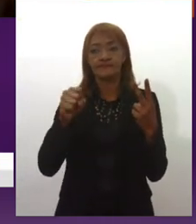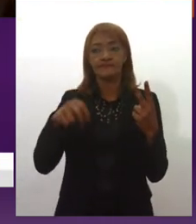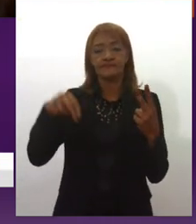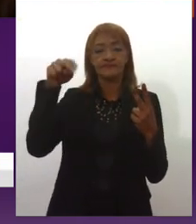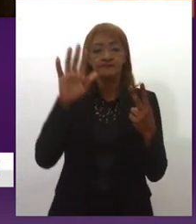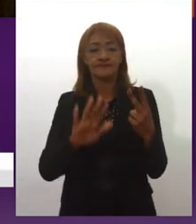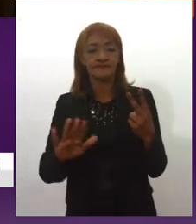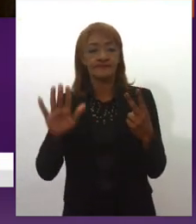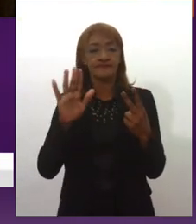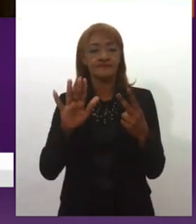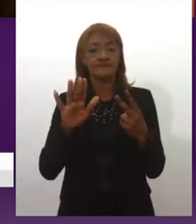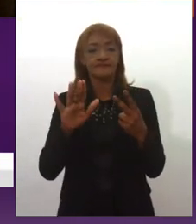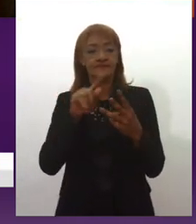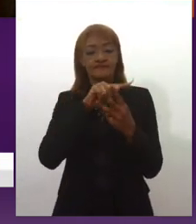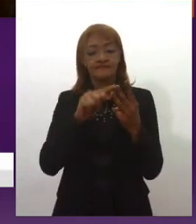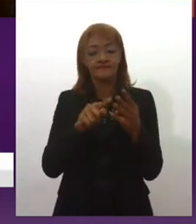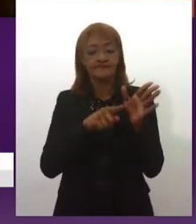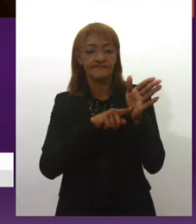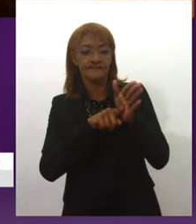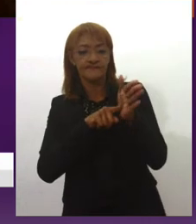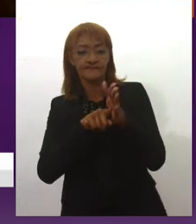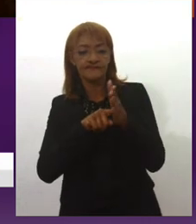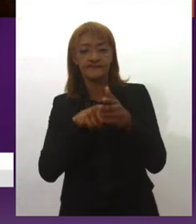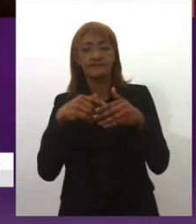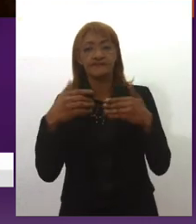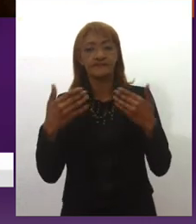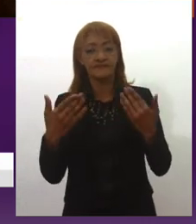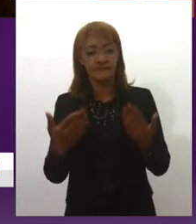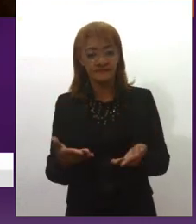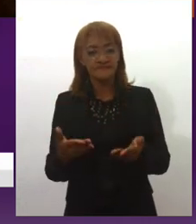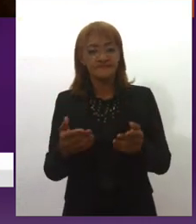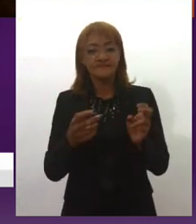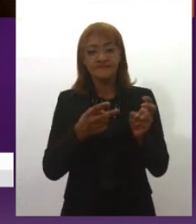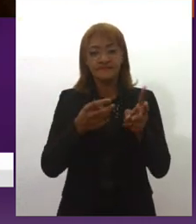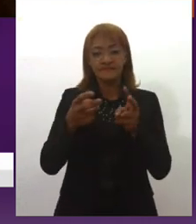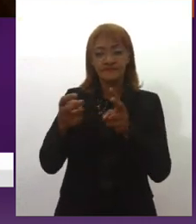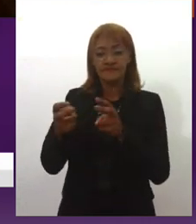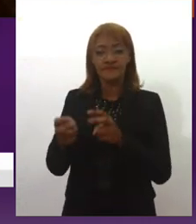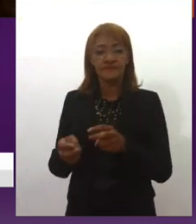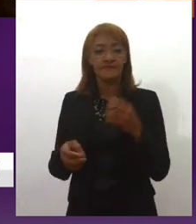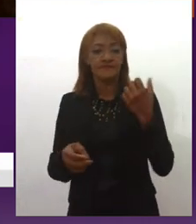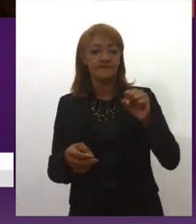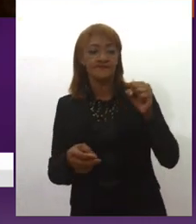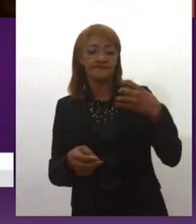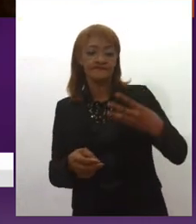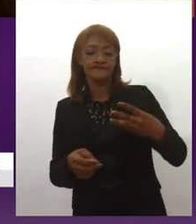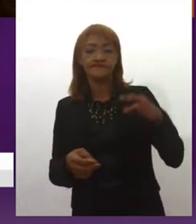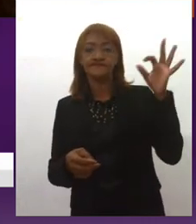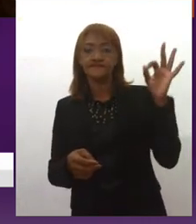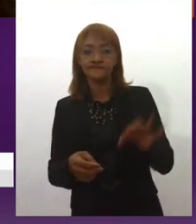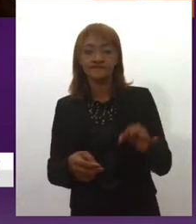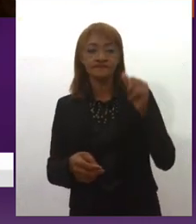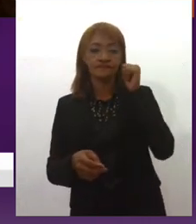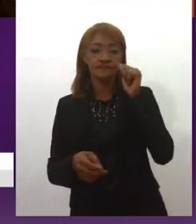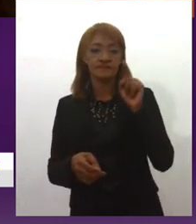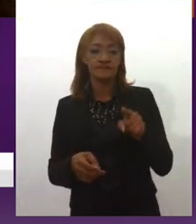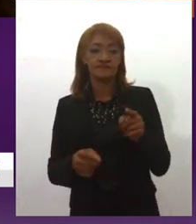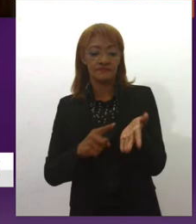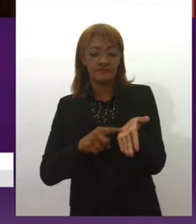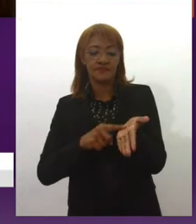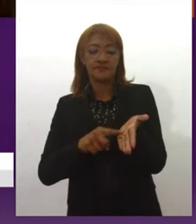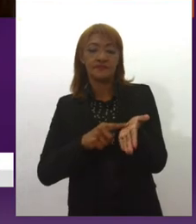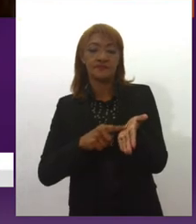aí gente faz uma pesquisa, essa pesquisa que falei, a gente consegue perceber que 84% das mulheres do Instituto são mulheres brancas,